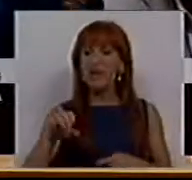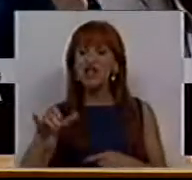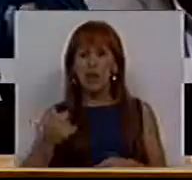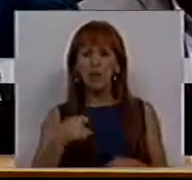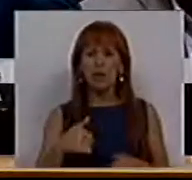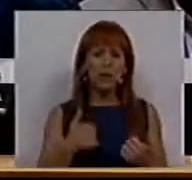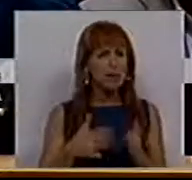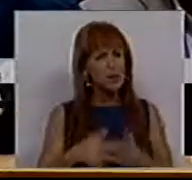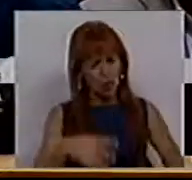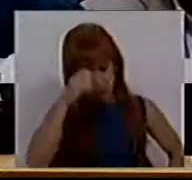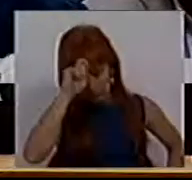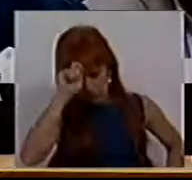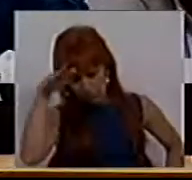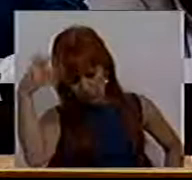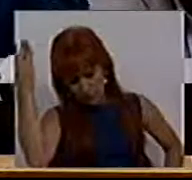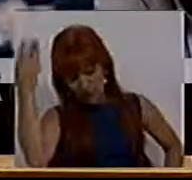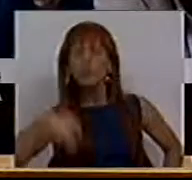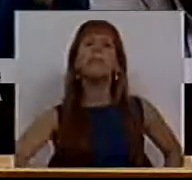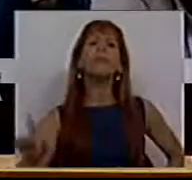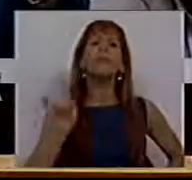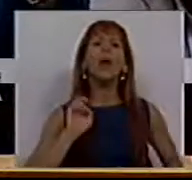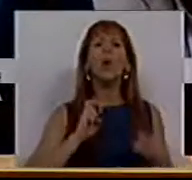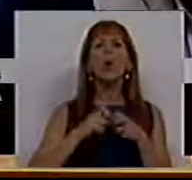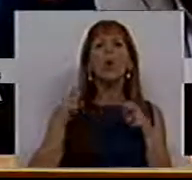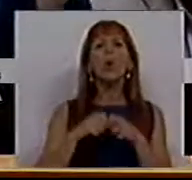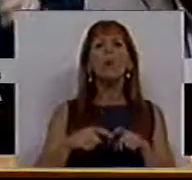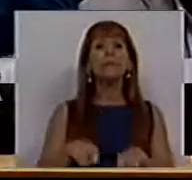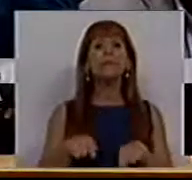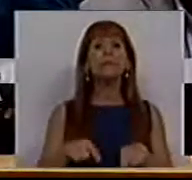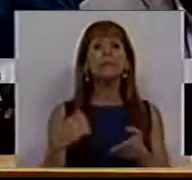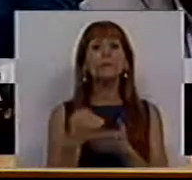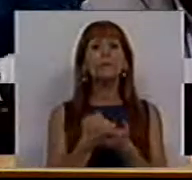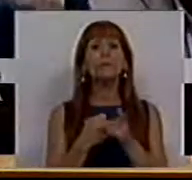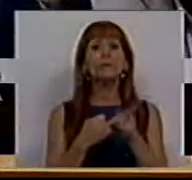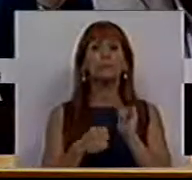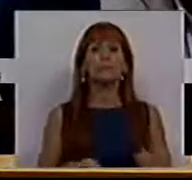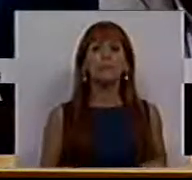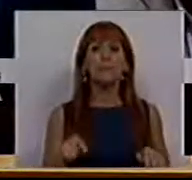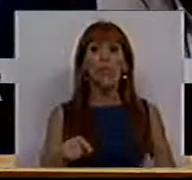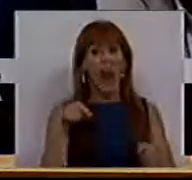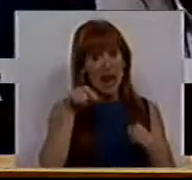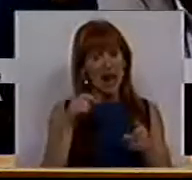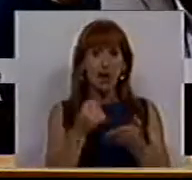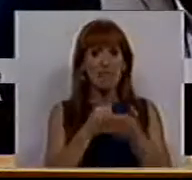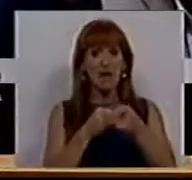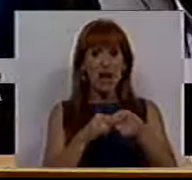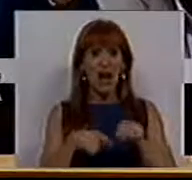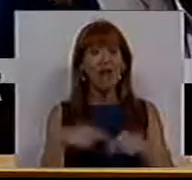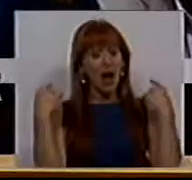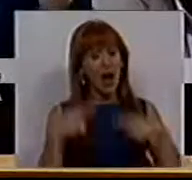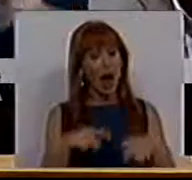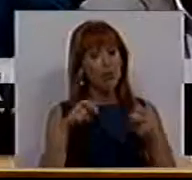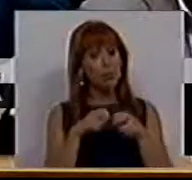também com toda a consideração, é que o problema é mesmo o mercado. Aliás, é no mercado que